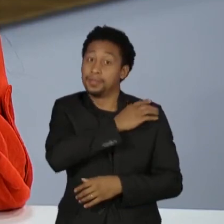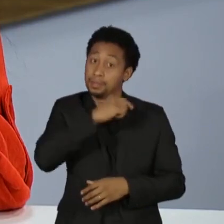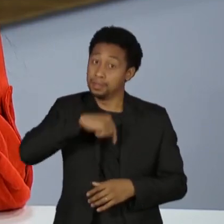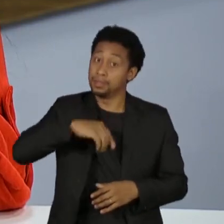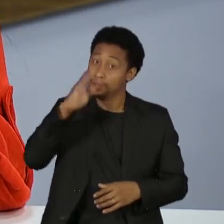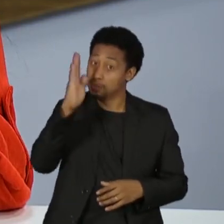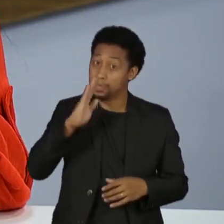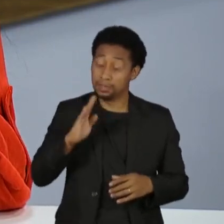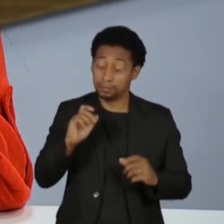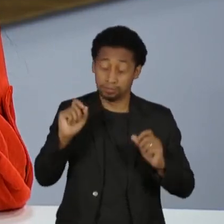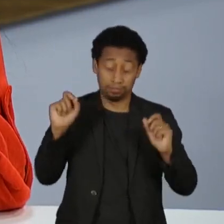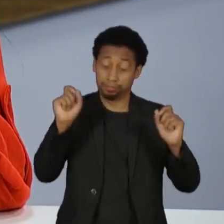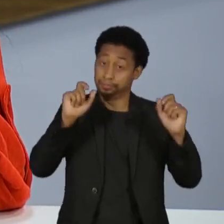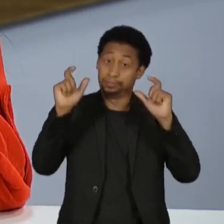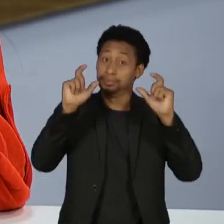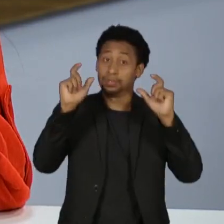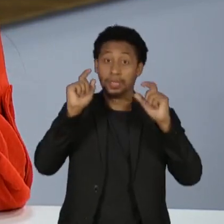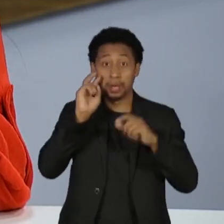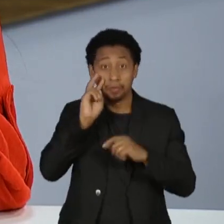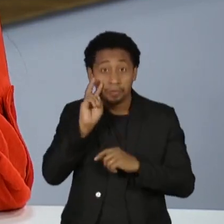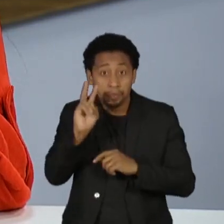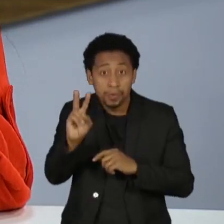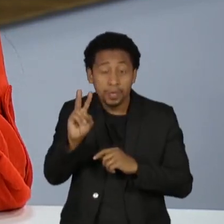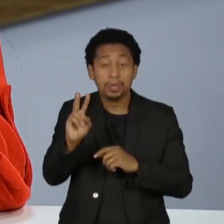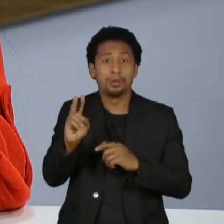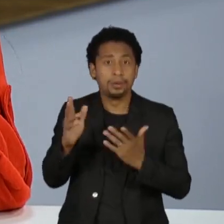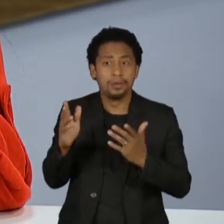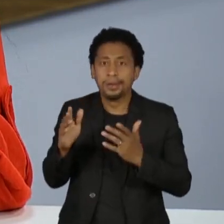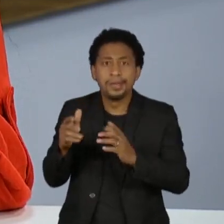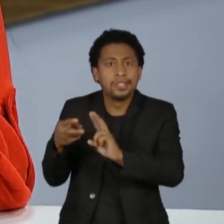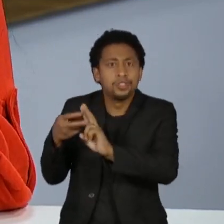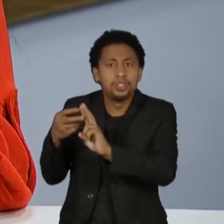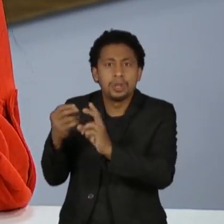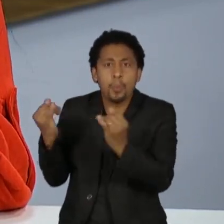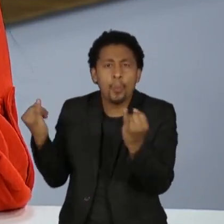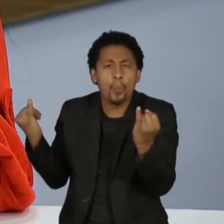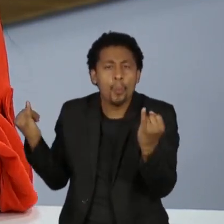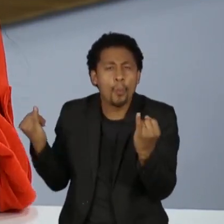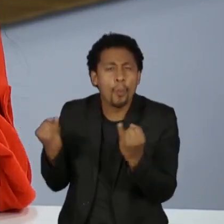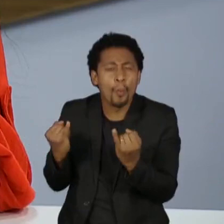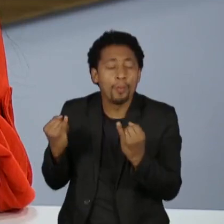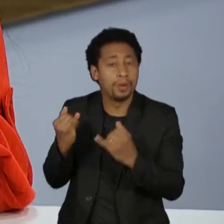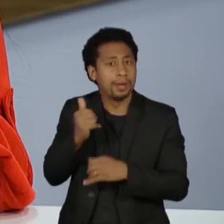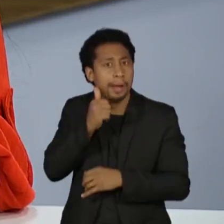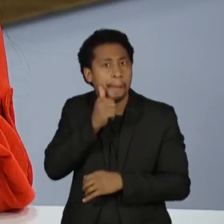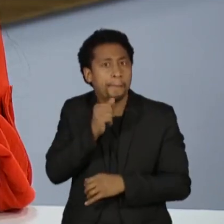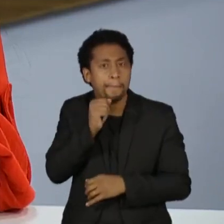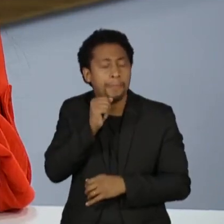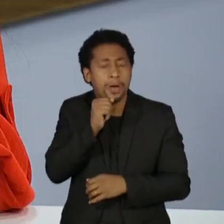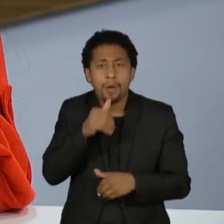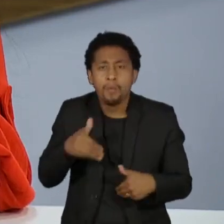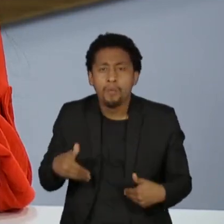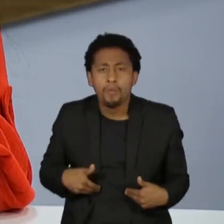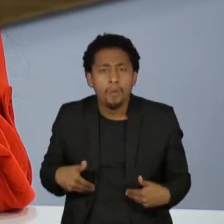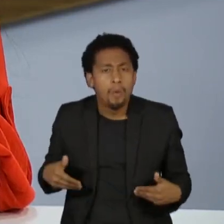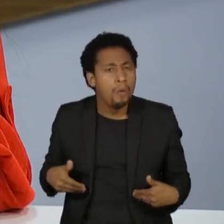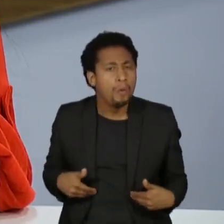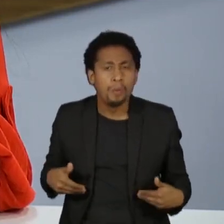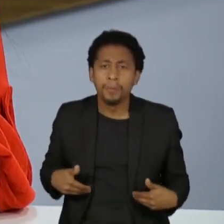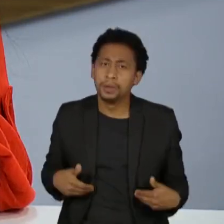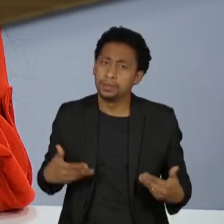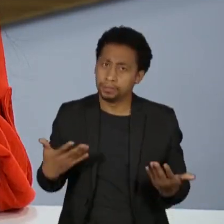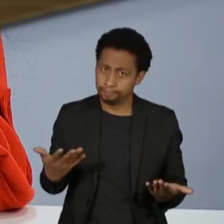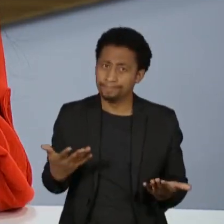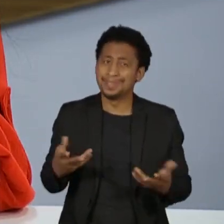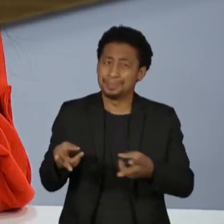imagens de indígenas desnutridos, mães morrendo de fome. E todo mundo conheceu que isso é